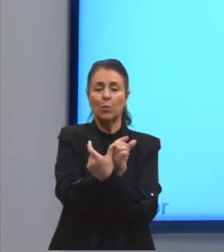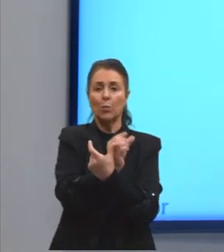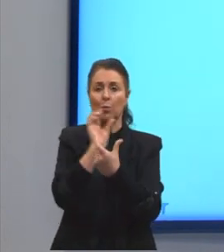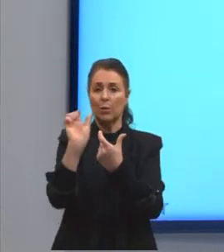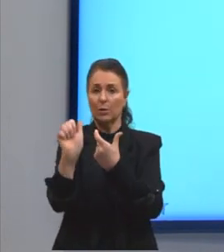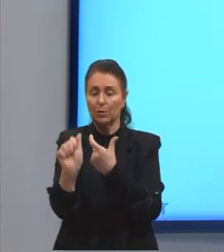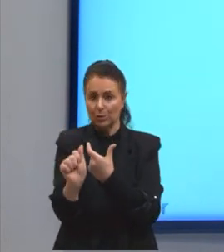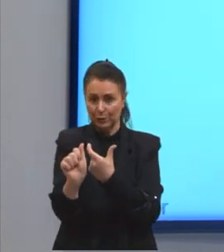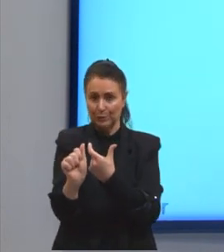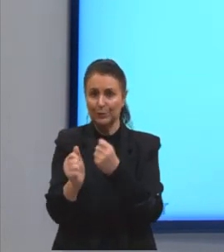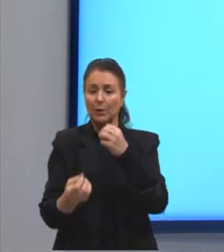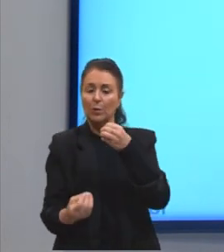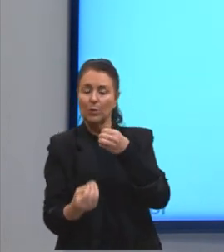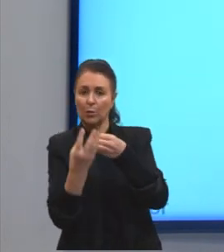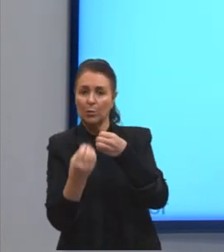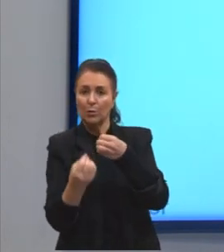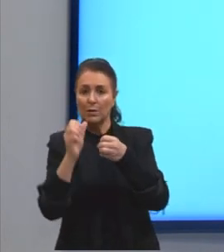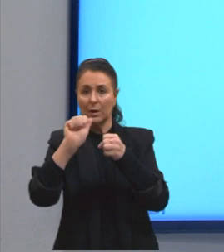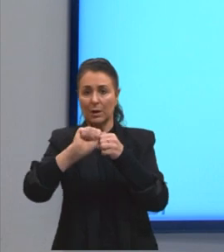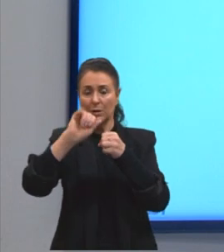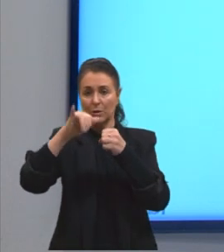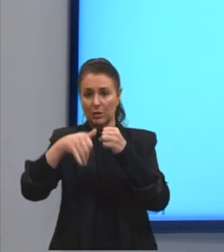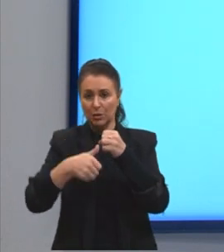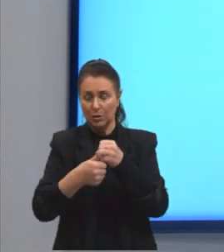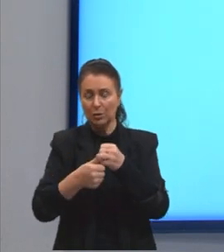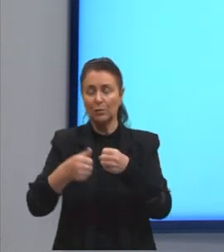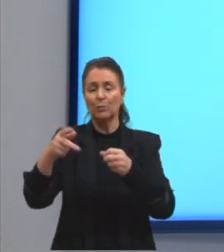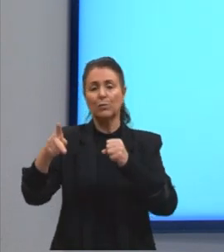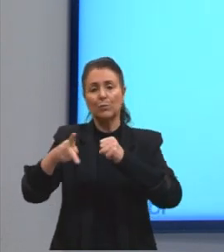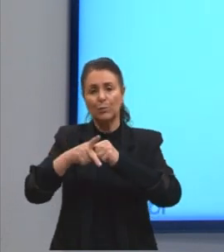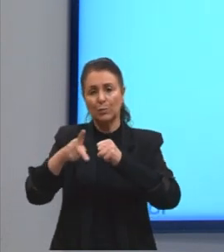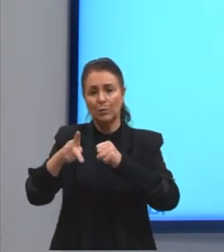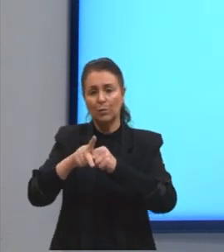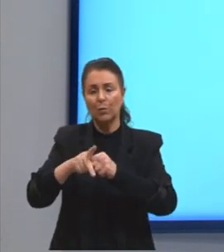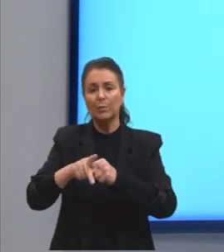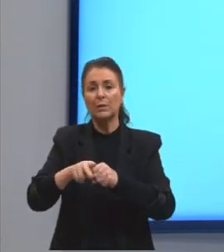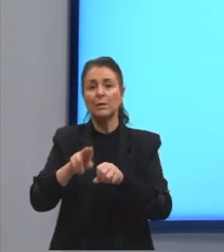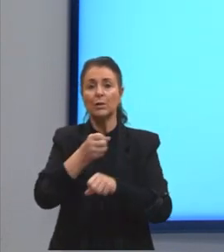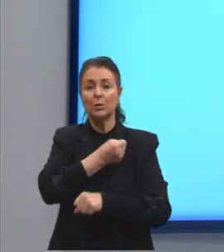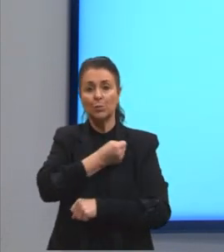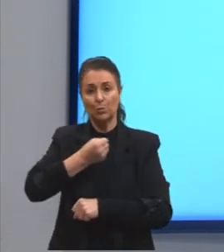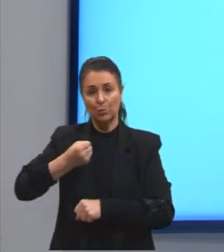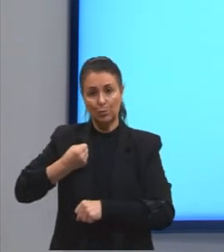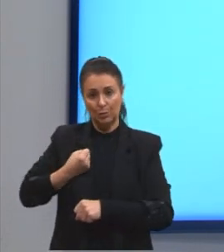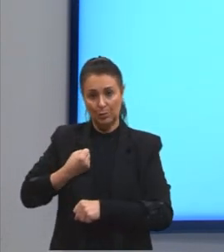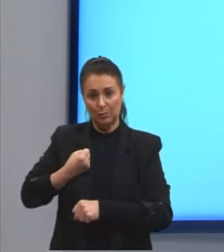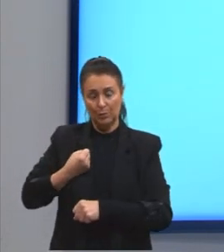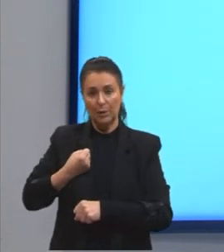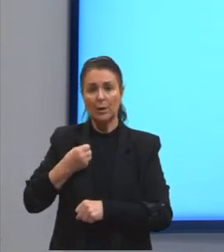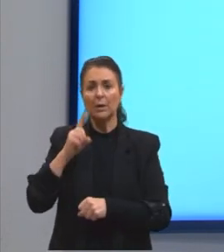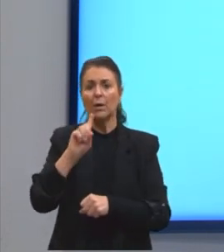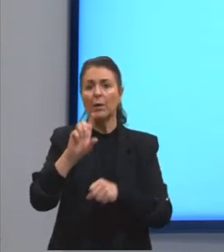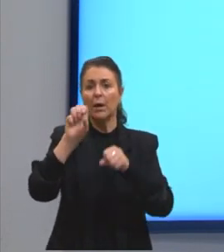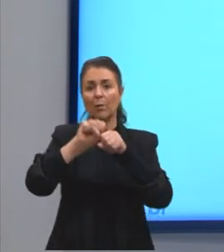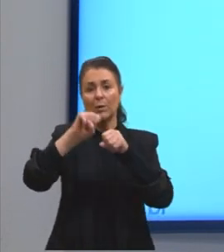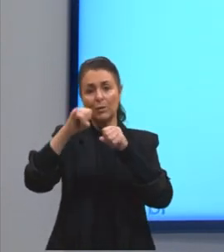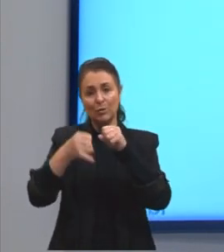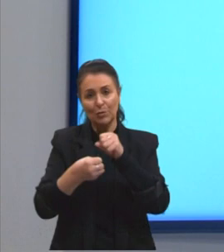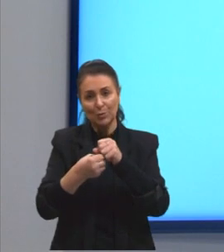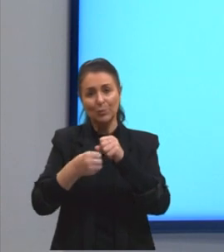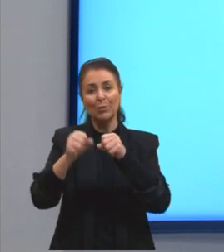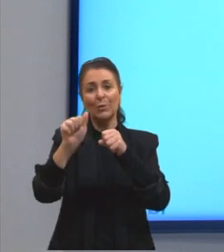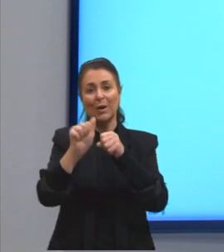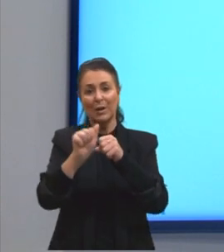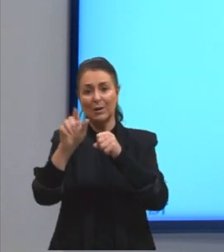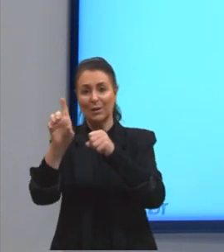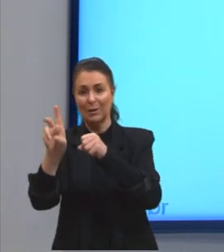locuções adjetivas, pronomes e numerais, que servem como adjuntos adnominais. Então,